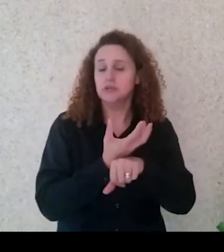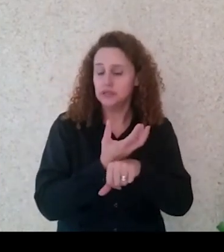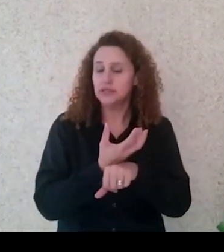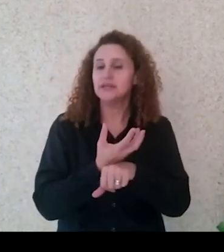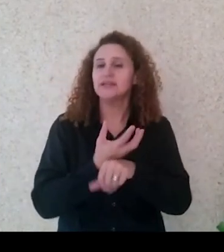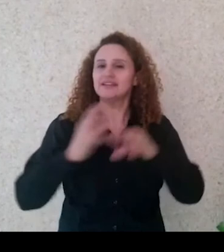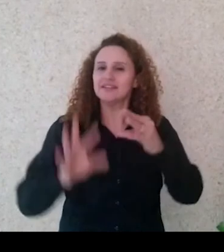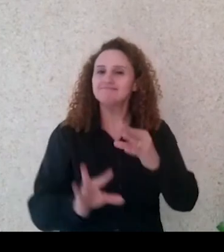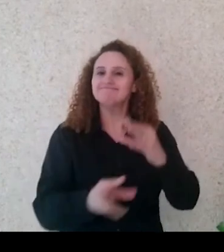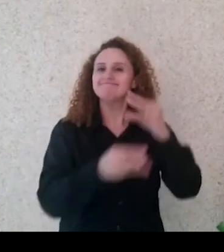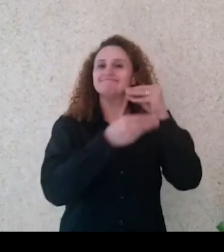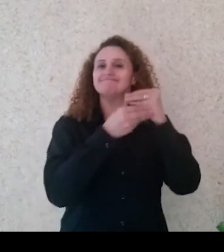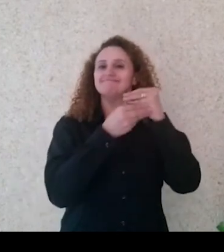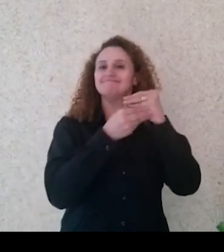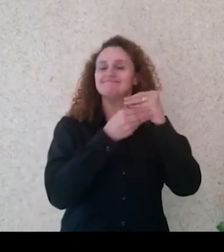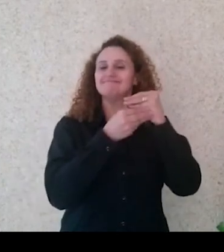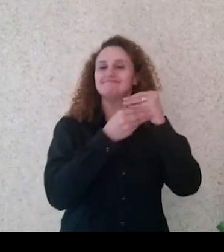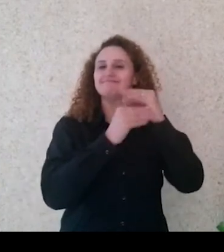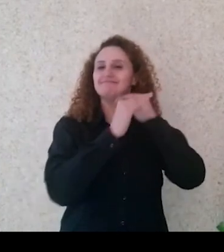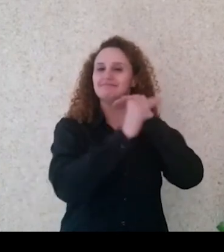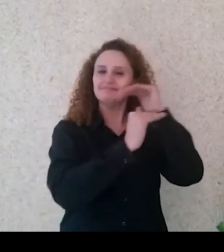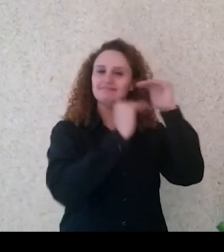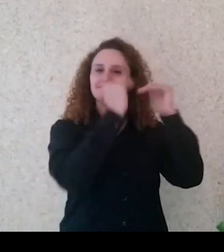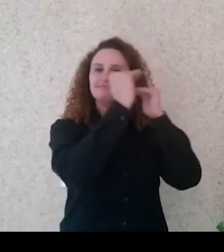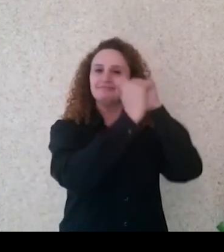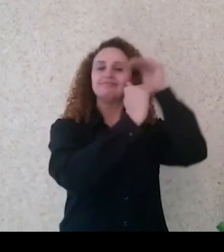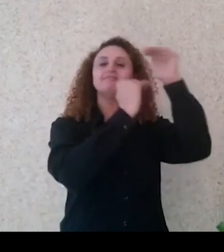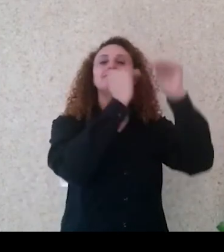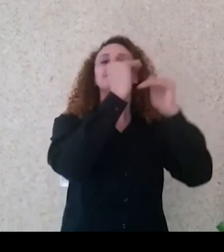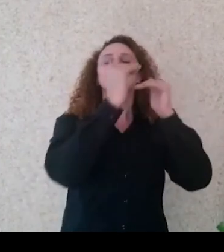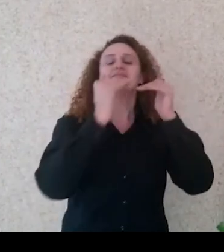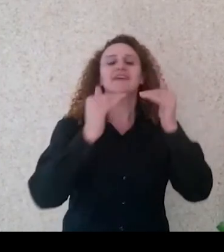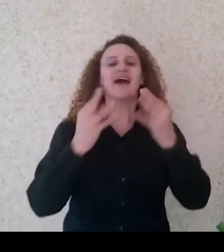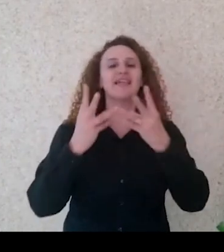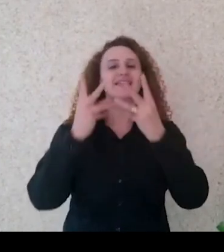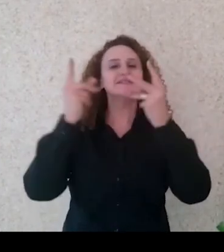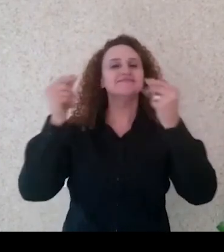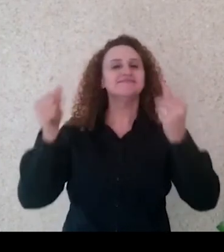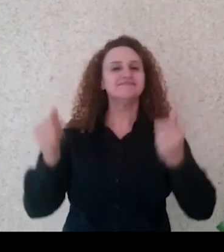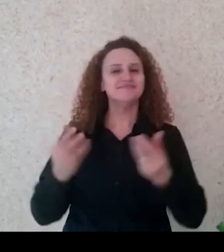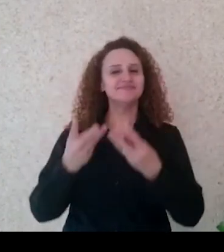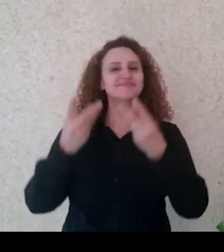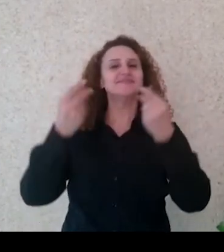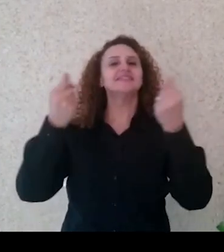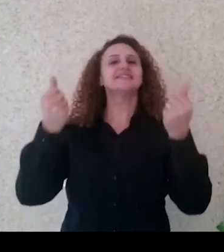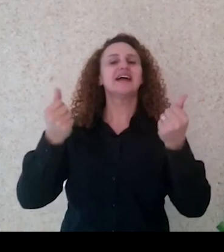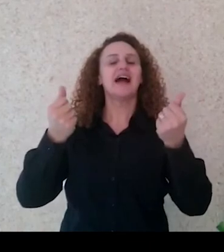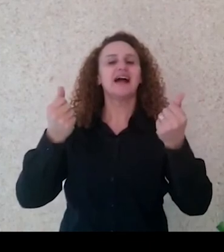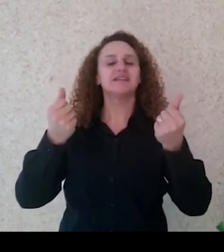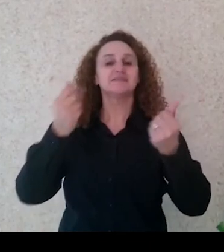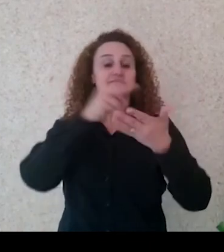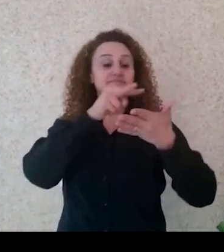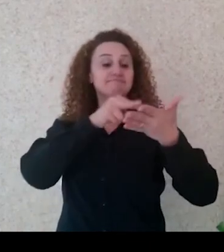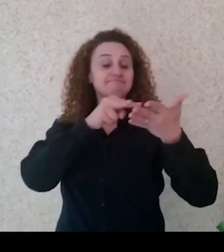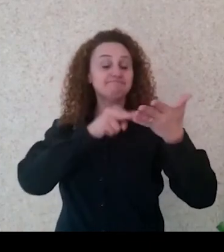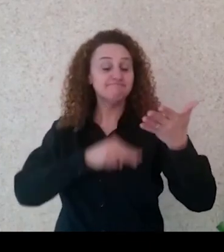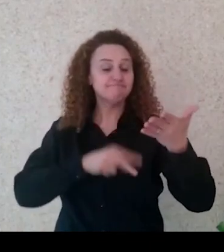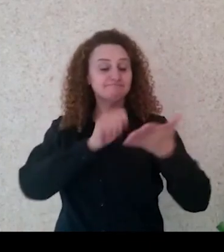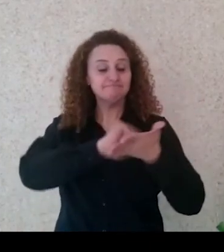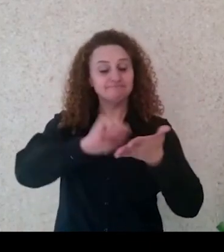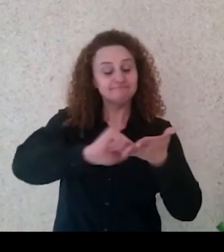para desenvolver a habilidade de leitura e escrita. Eu